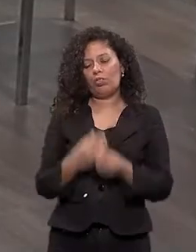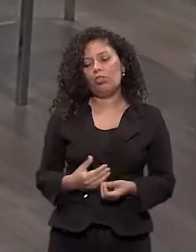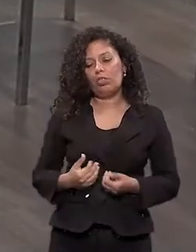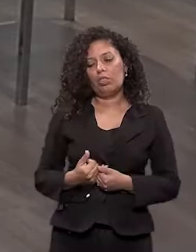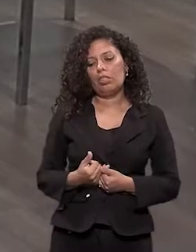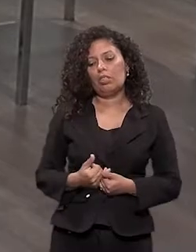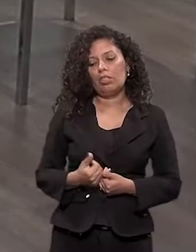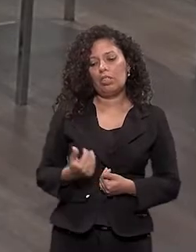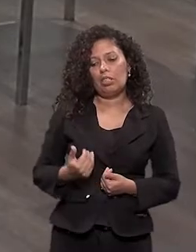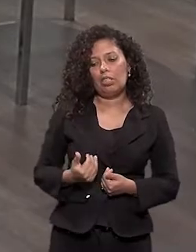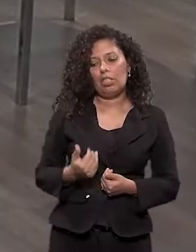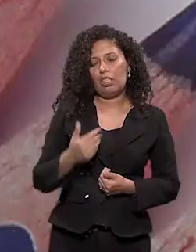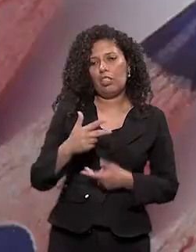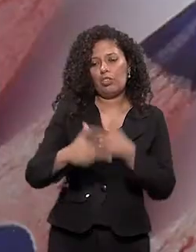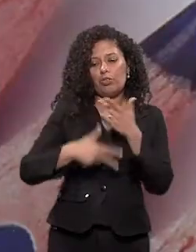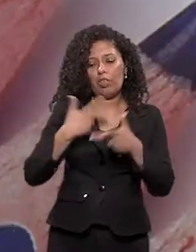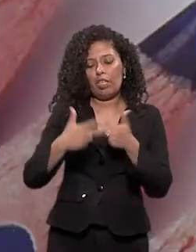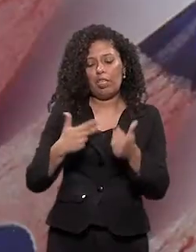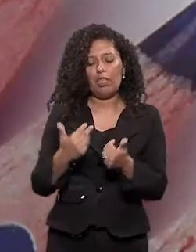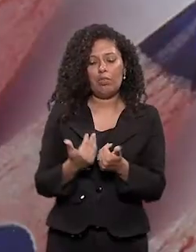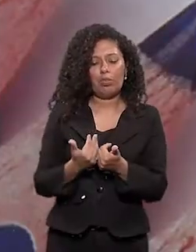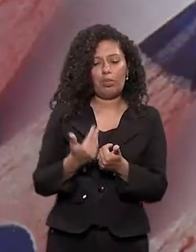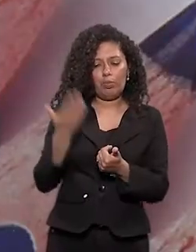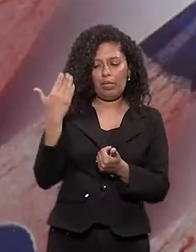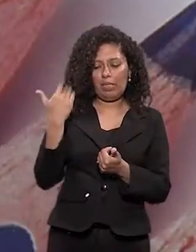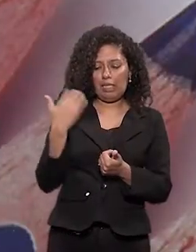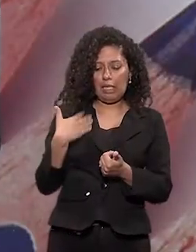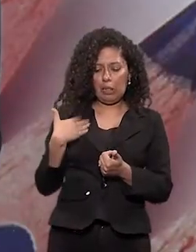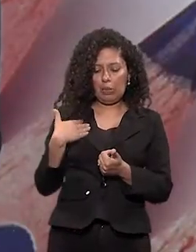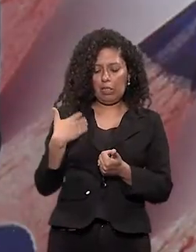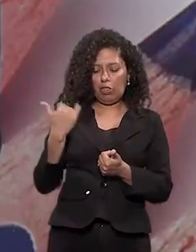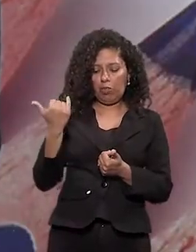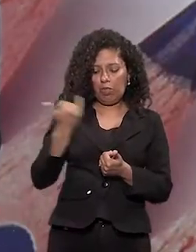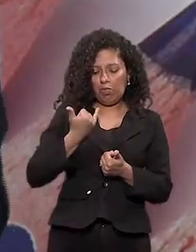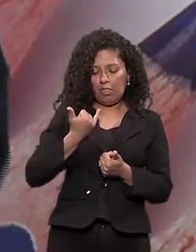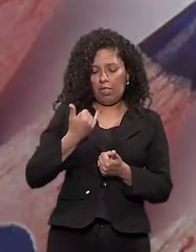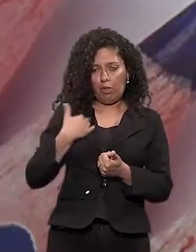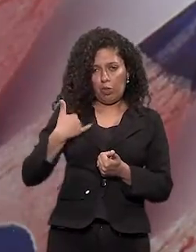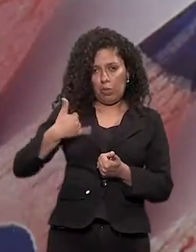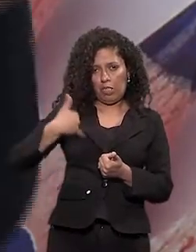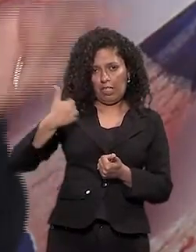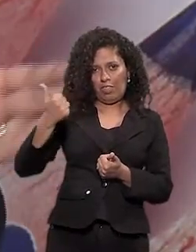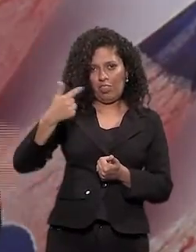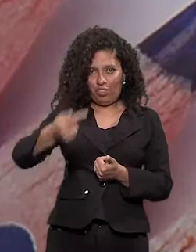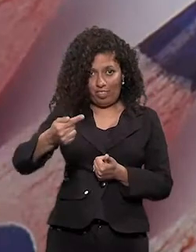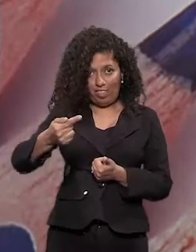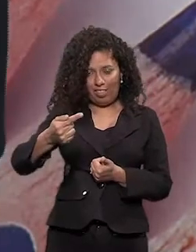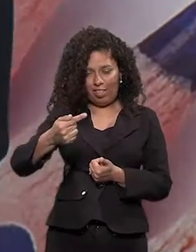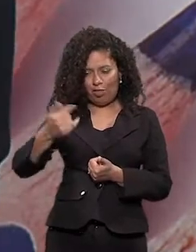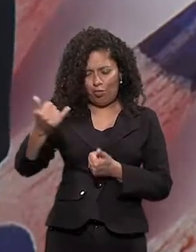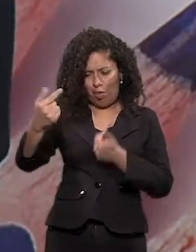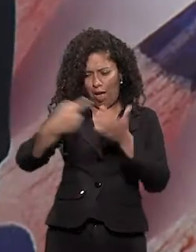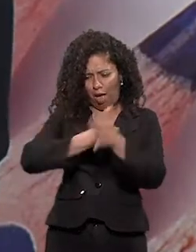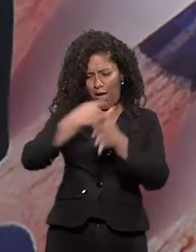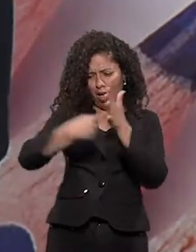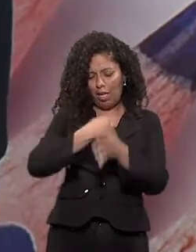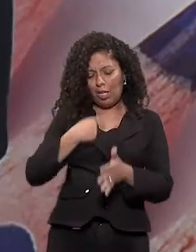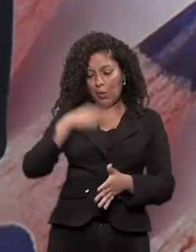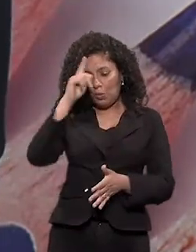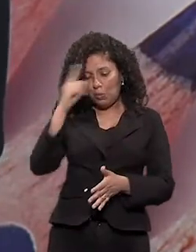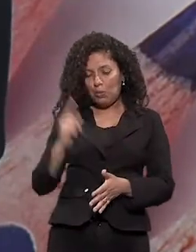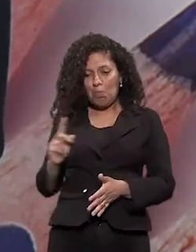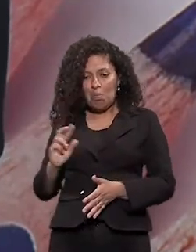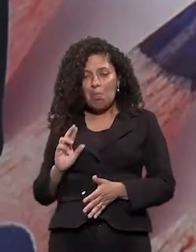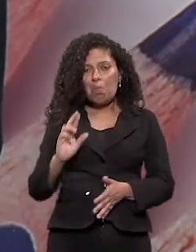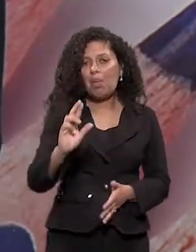17 e, assim, eles falavam coisas que, tipo, o eu vou responder para essa criança? Porque eles dão um banho na gente em um monte de coisas, né?